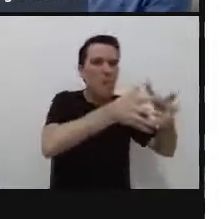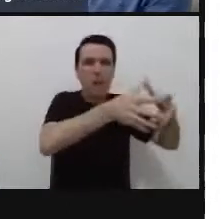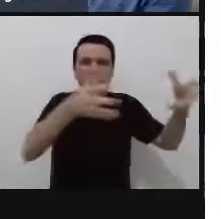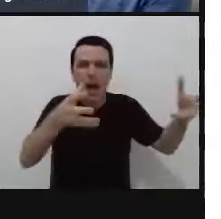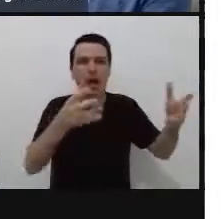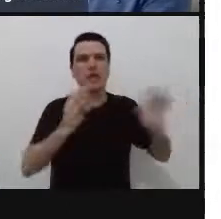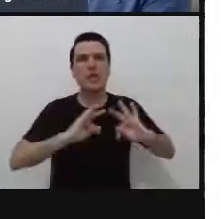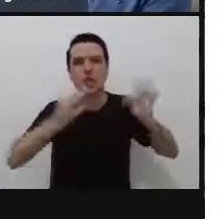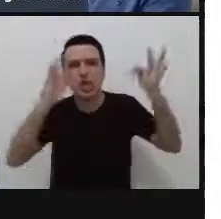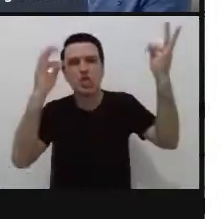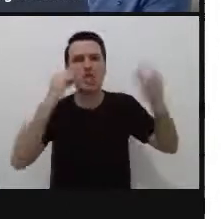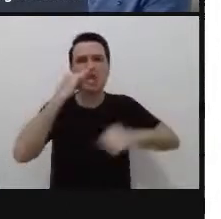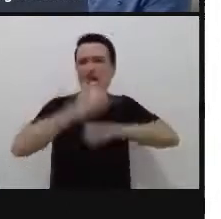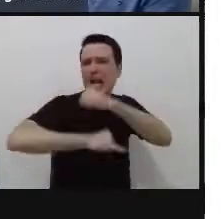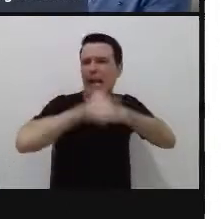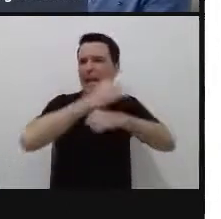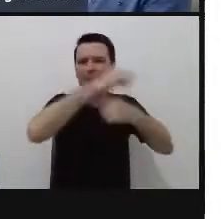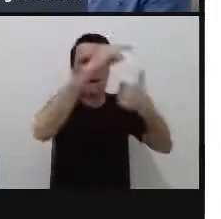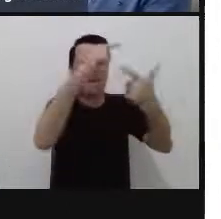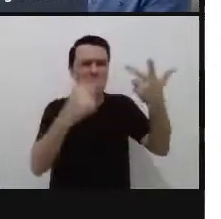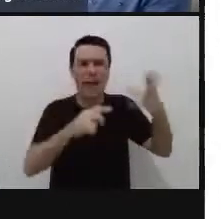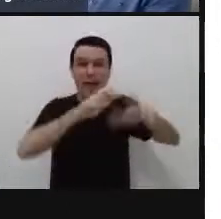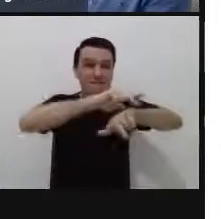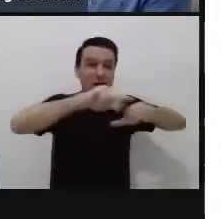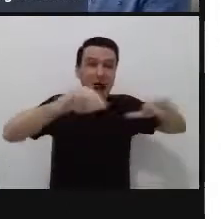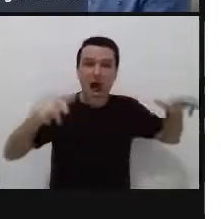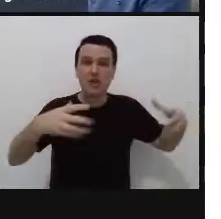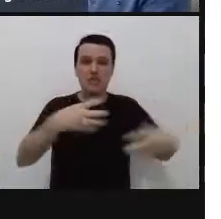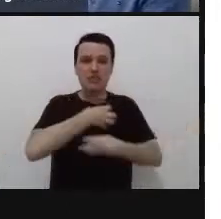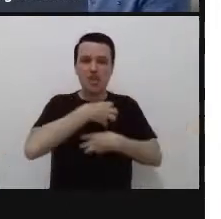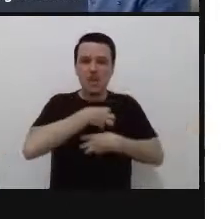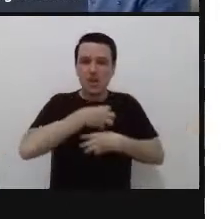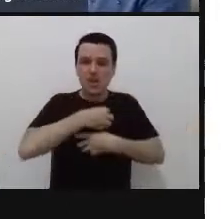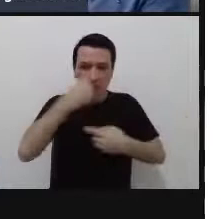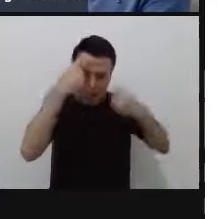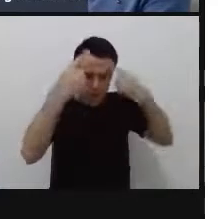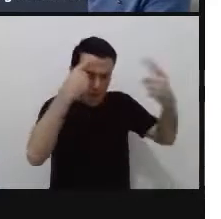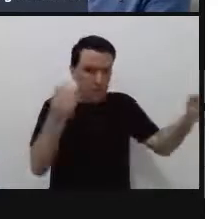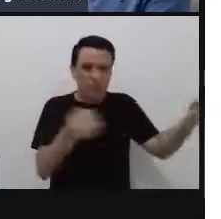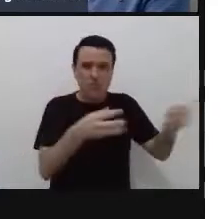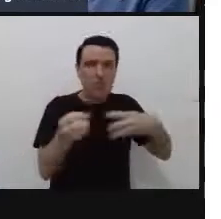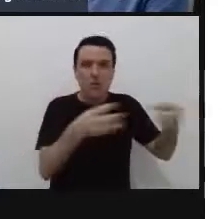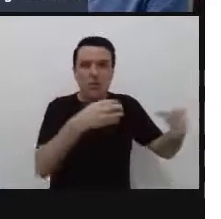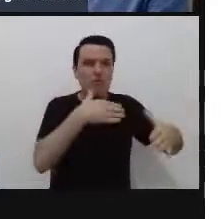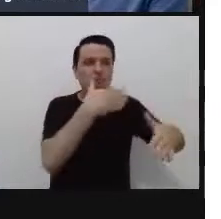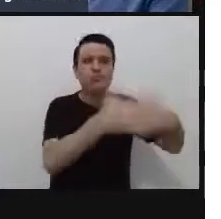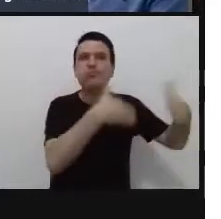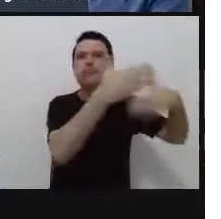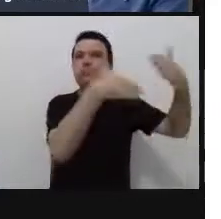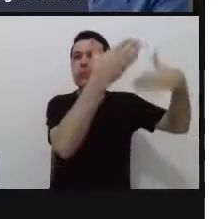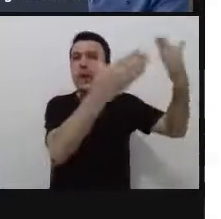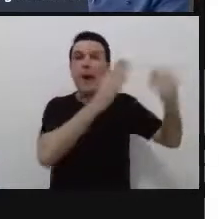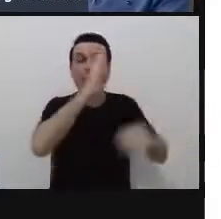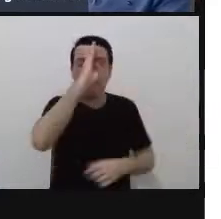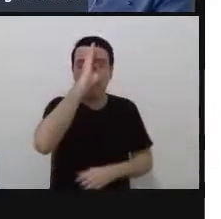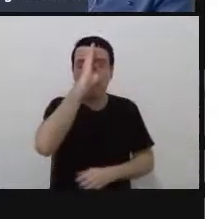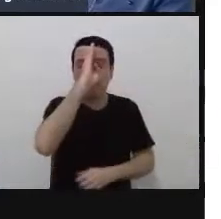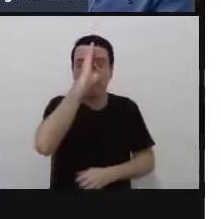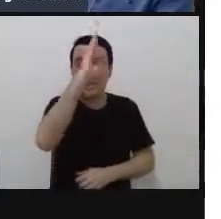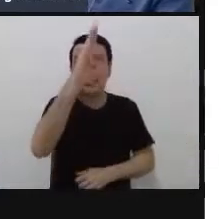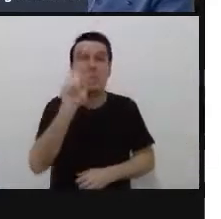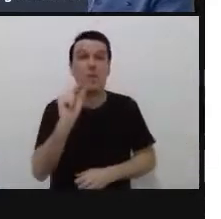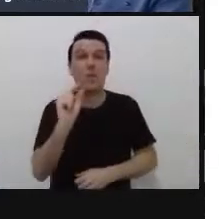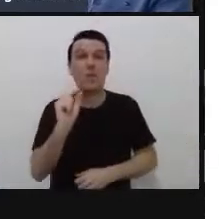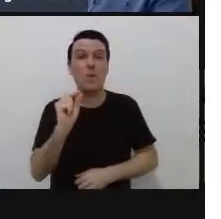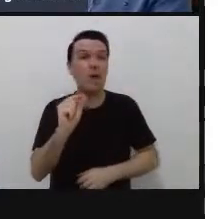internet, novas formas de inovar foram sendo desenvolvidas, principalmente, com a abertura, uma